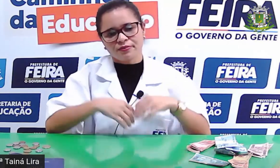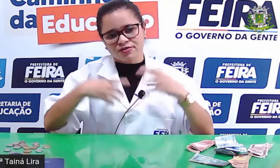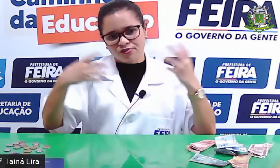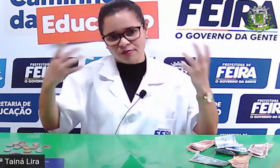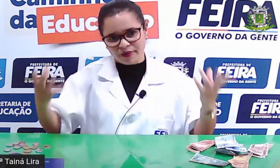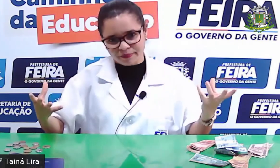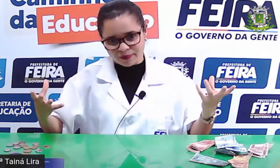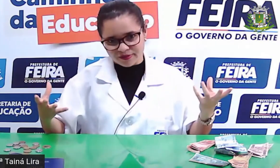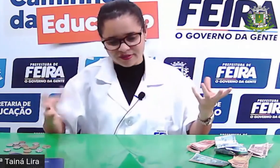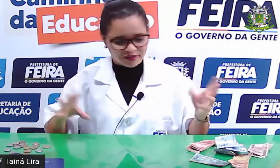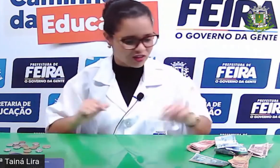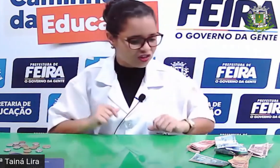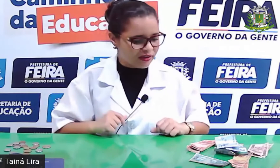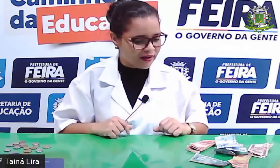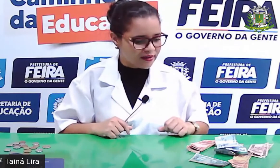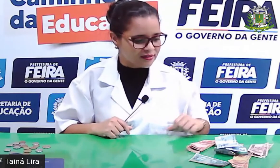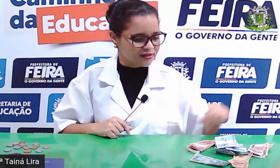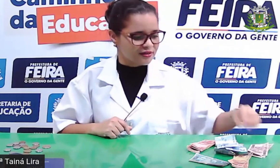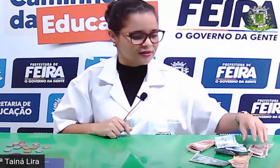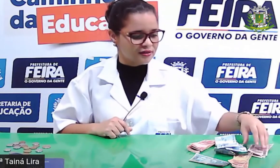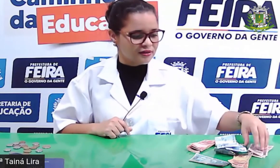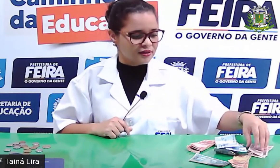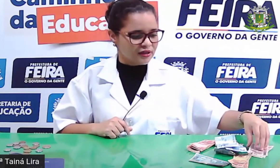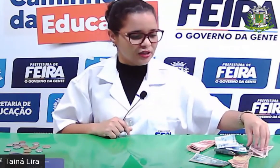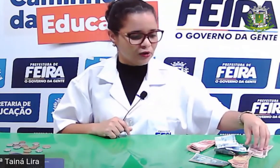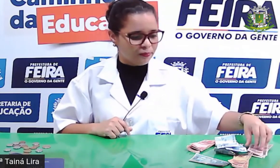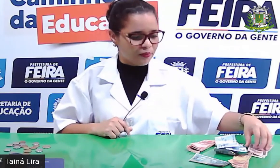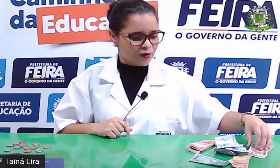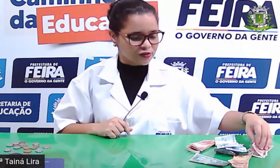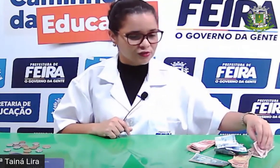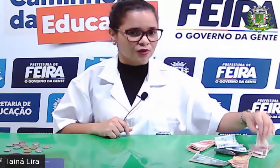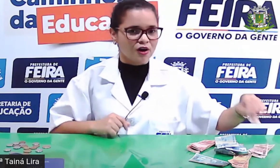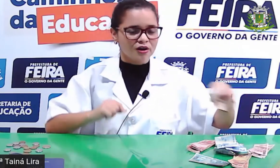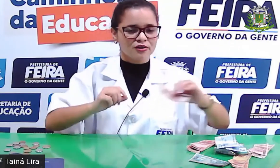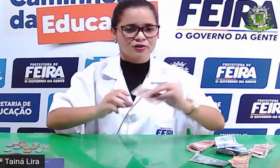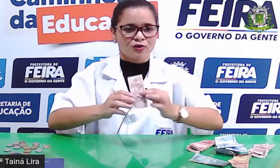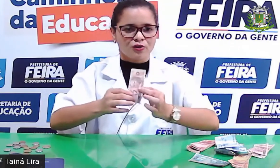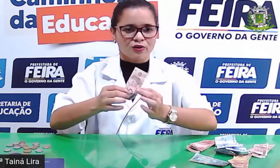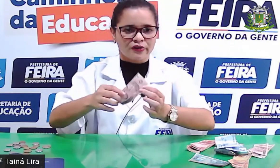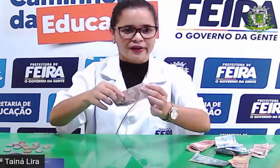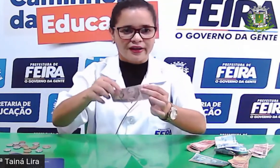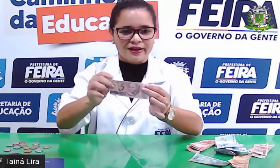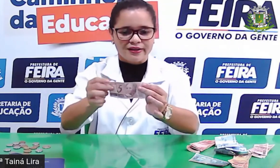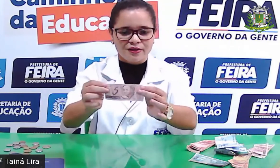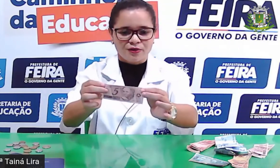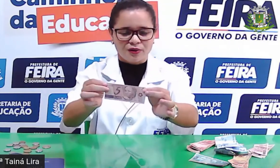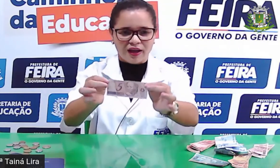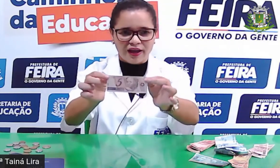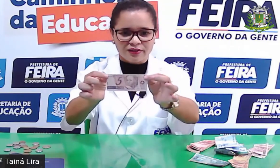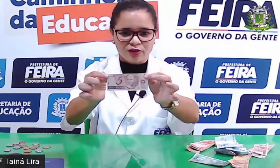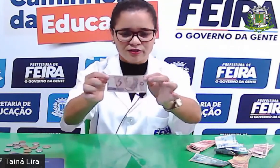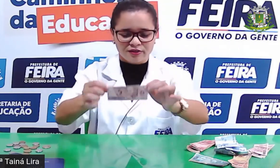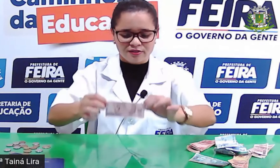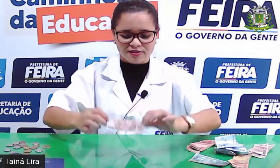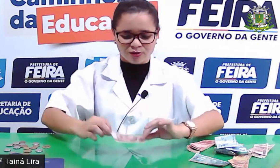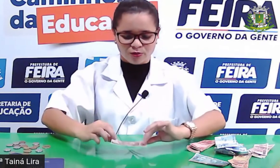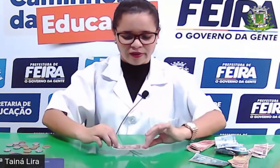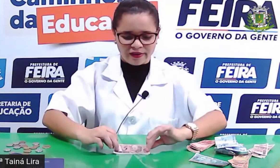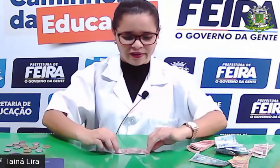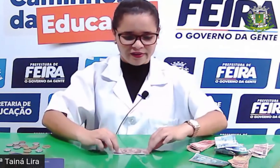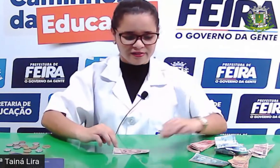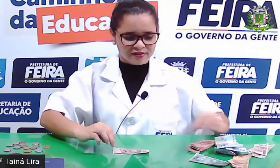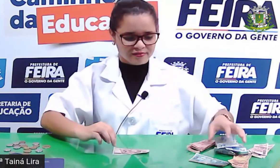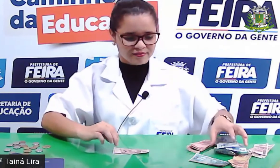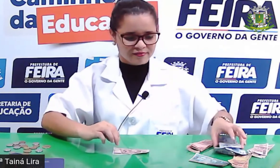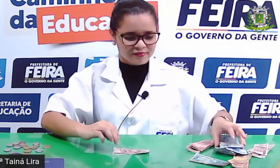Como é que eu posso formar a pró esse 7 reais? Eu posso, ó, colocar a nota de 5